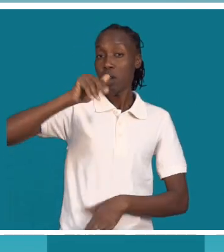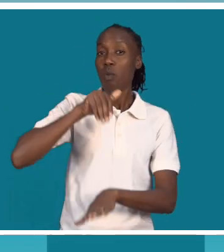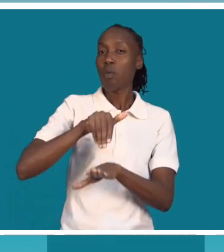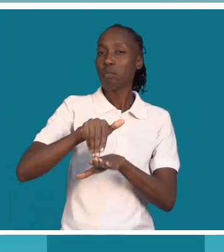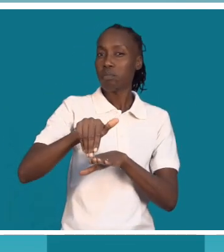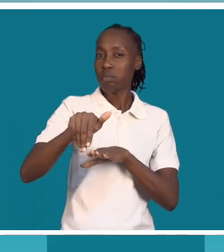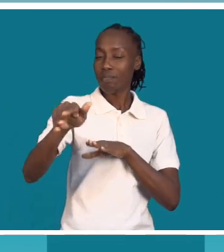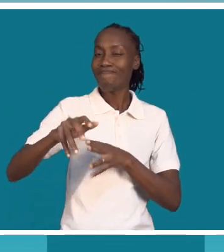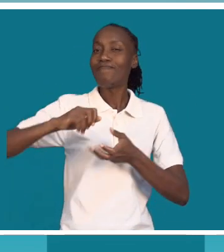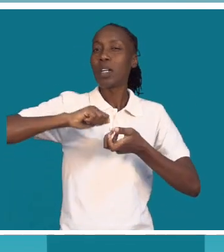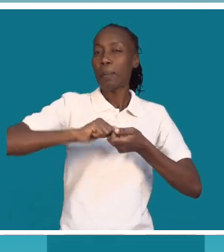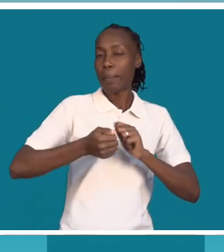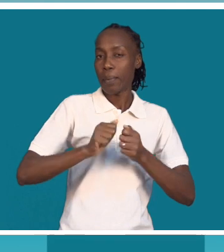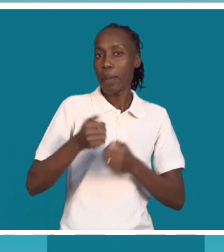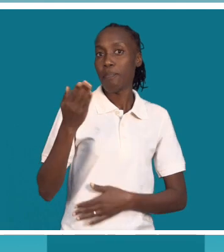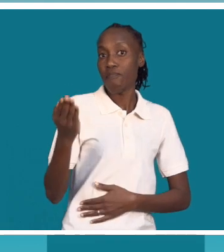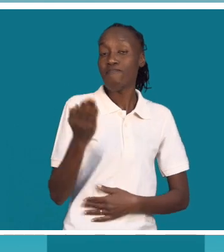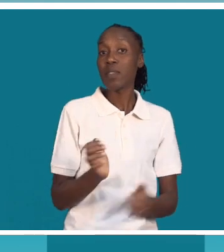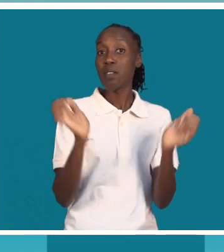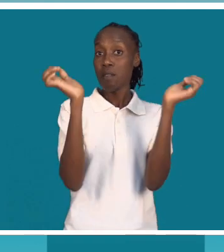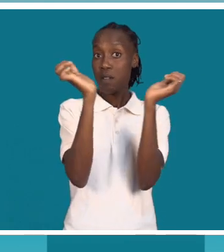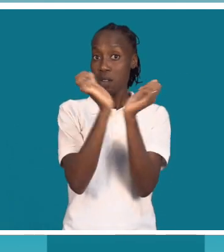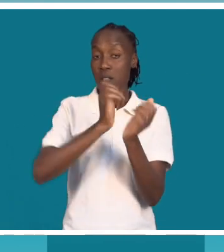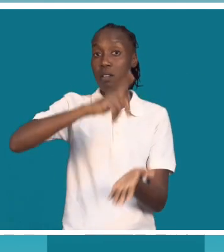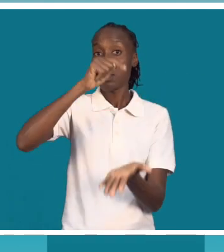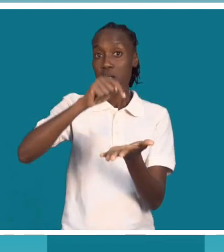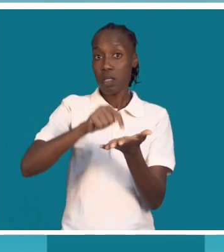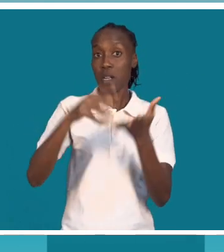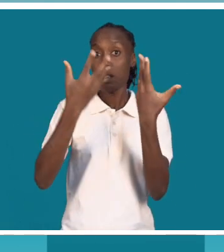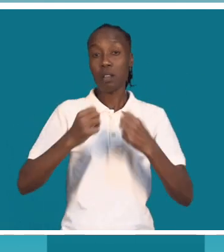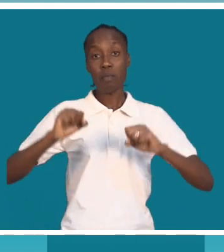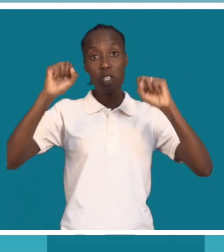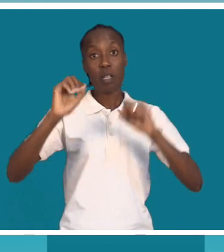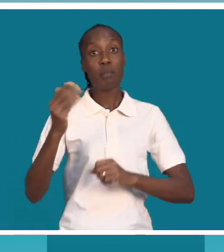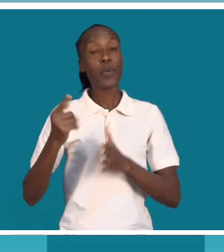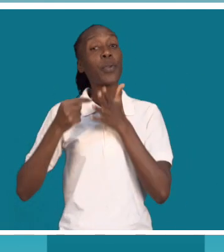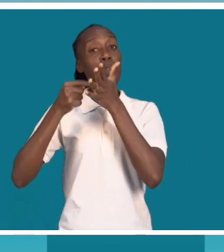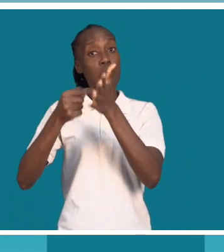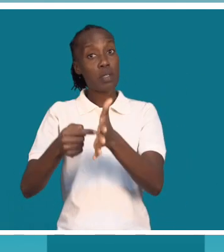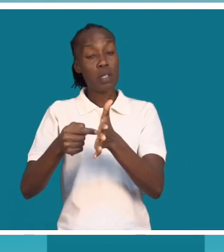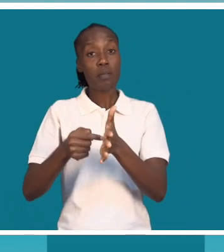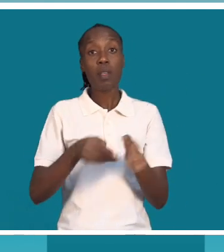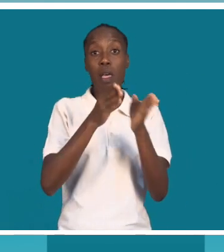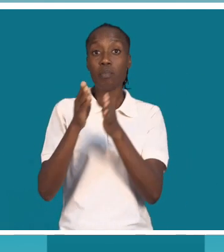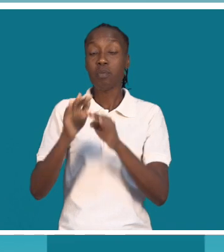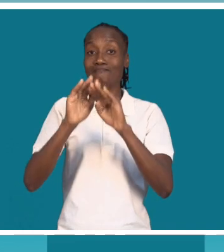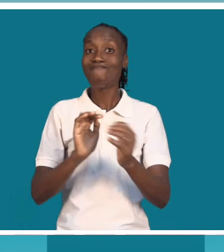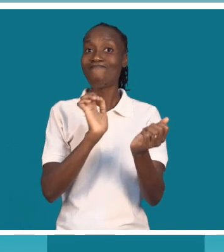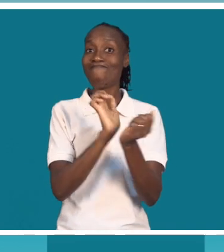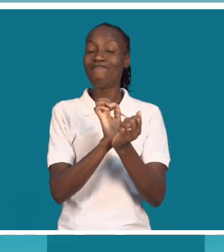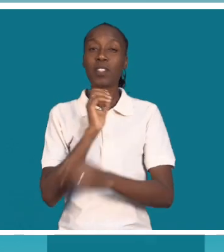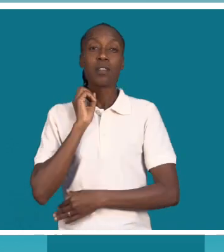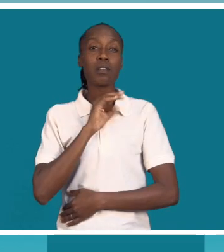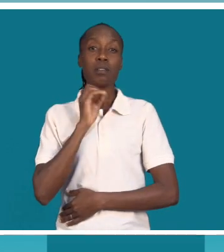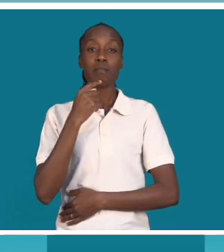a ser um problema. Na cadeia central da Machava, por exemplo, os reclusos reclamam